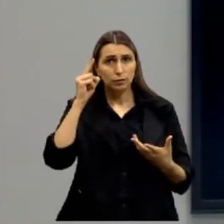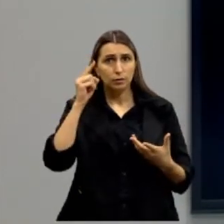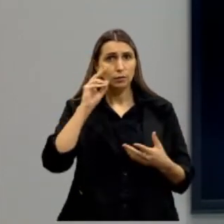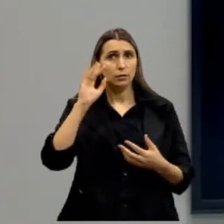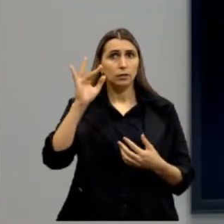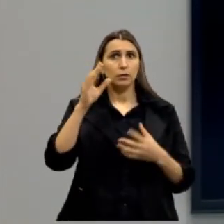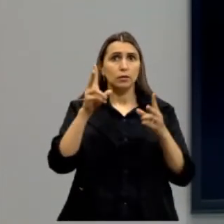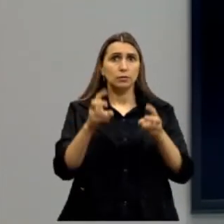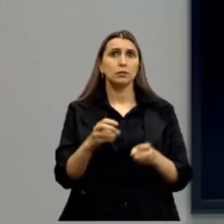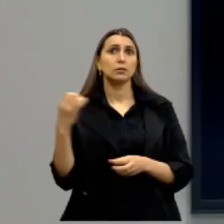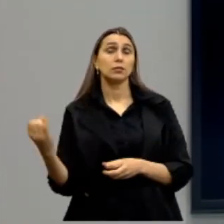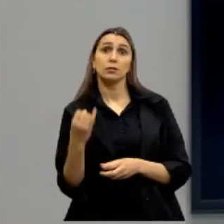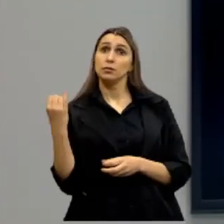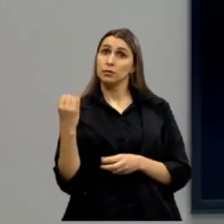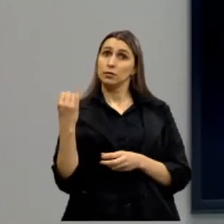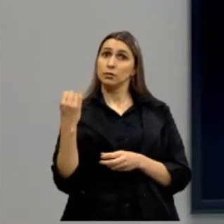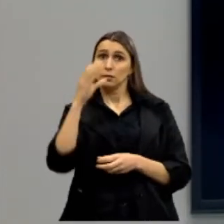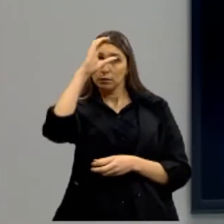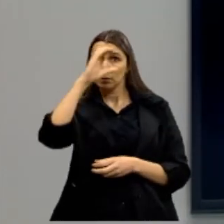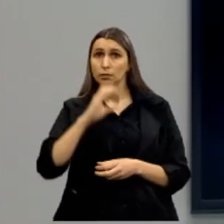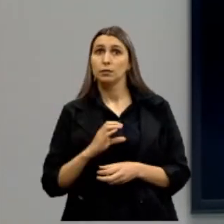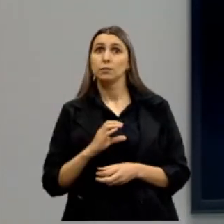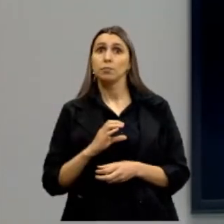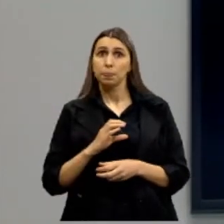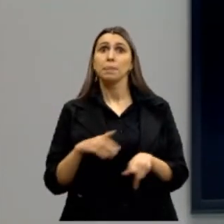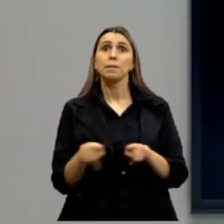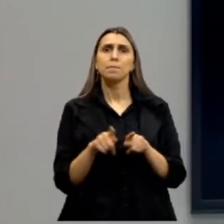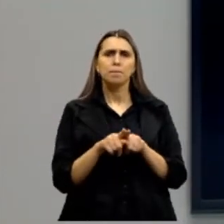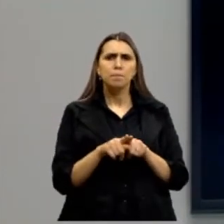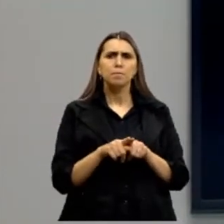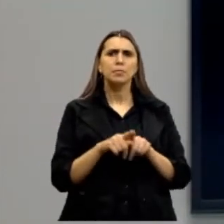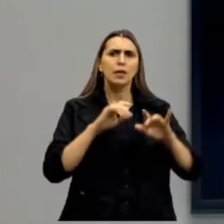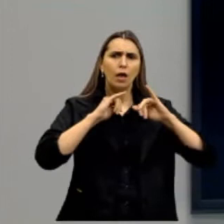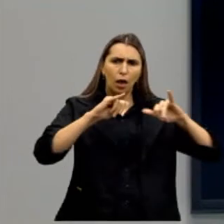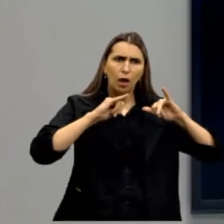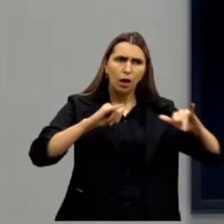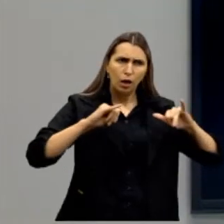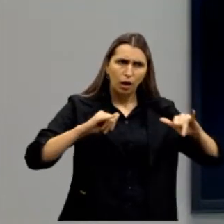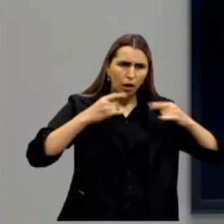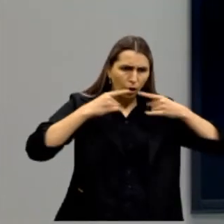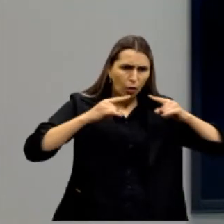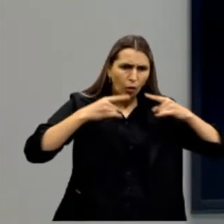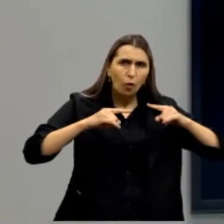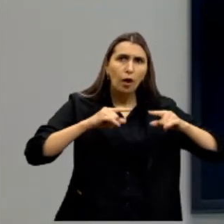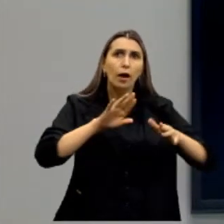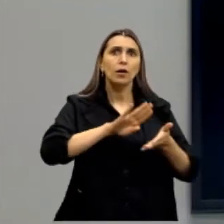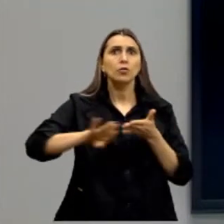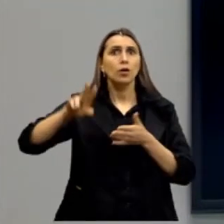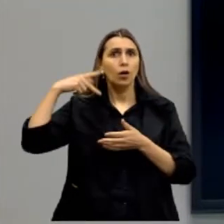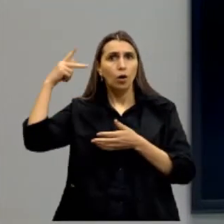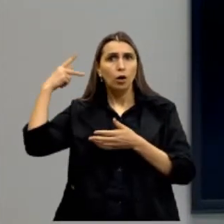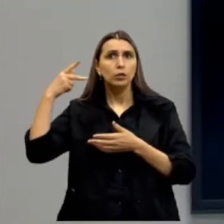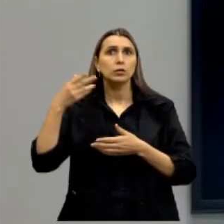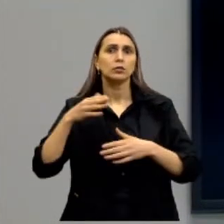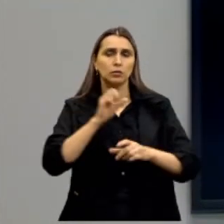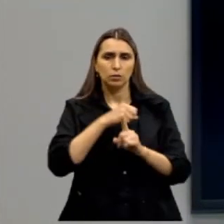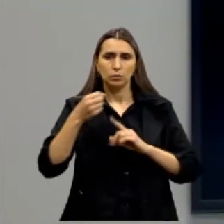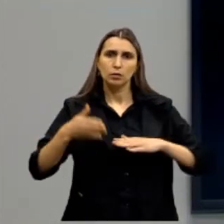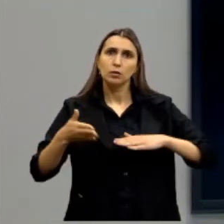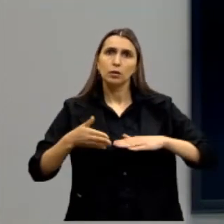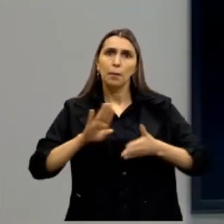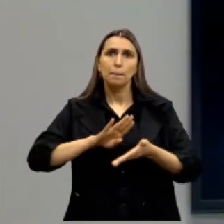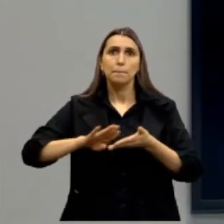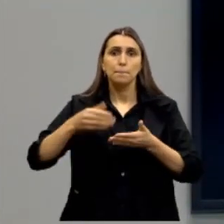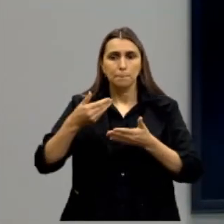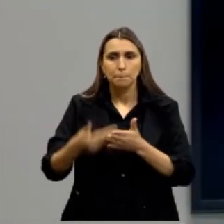Refletiu sobre a importância da cidadania e denunciou a despolitização das sociedades contemporâneas, ou perde-se um